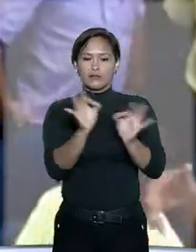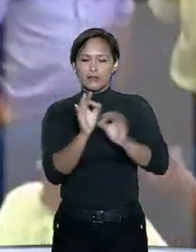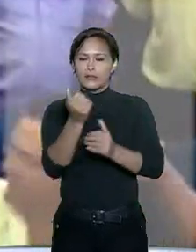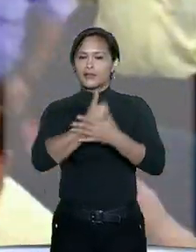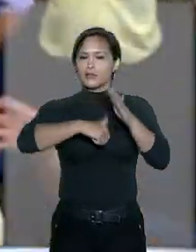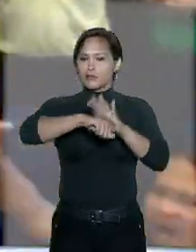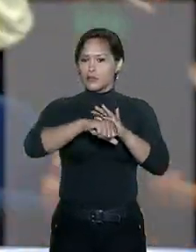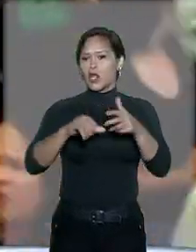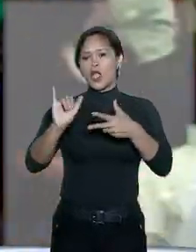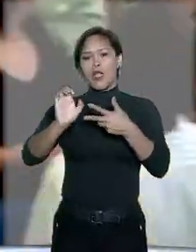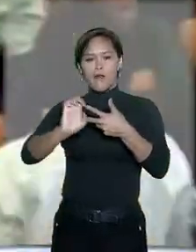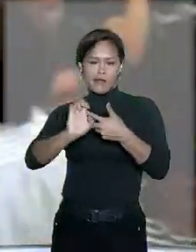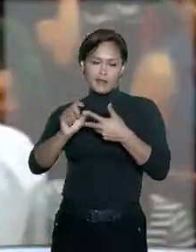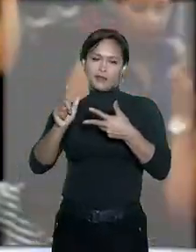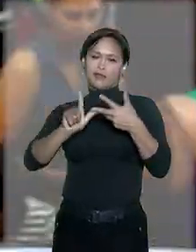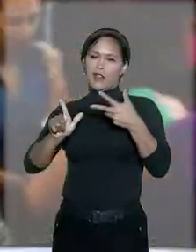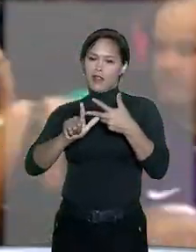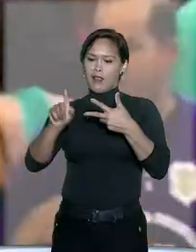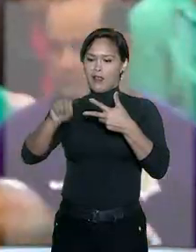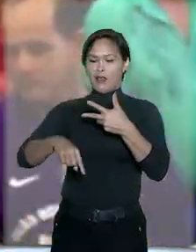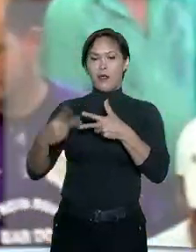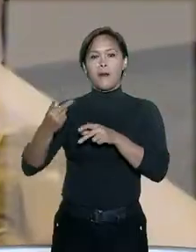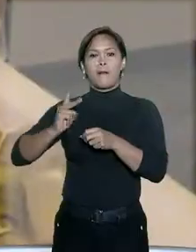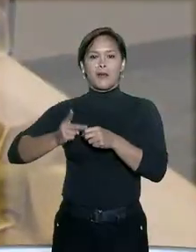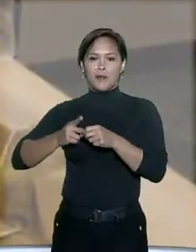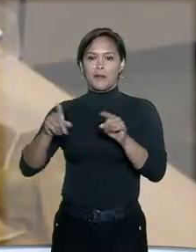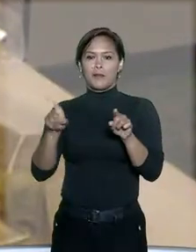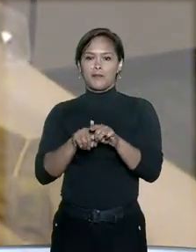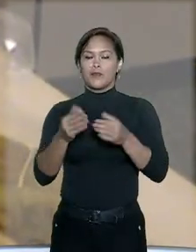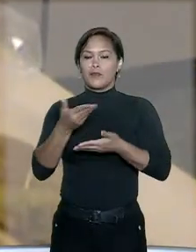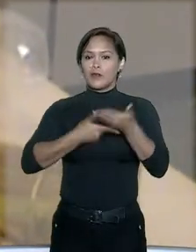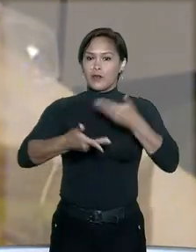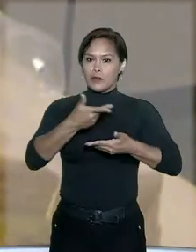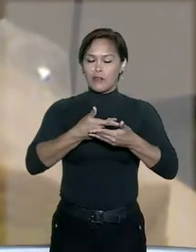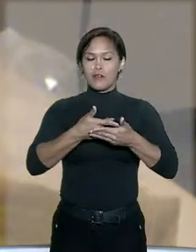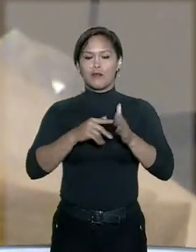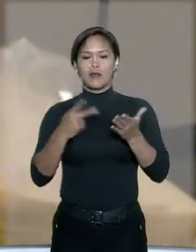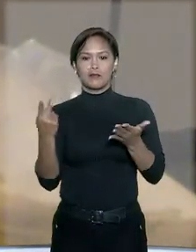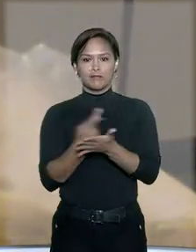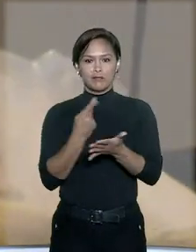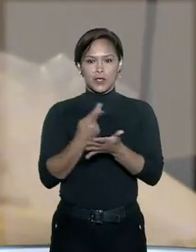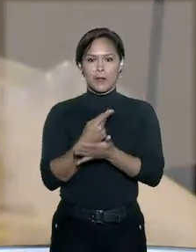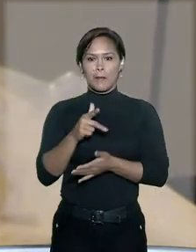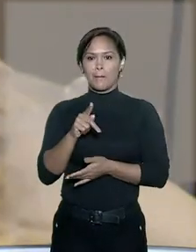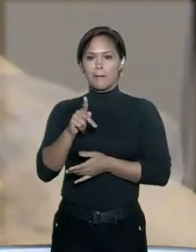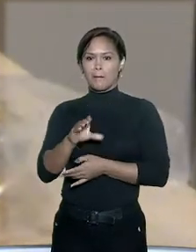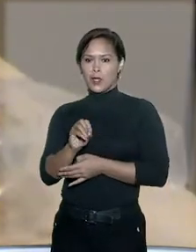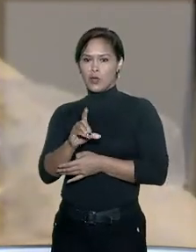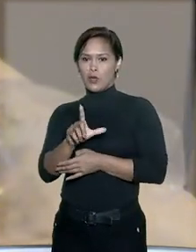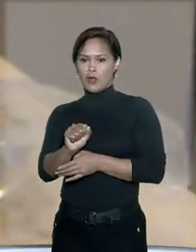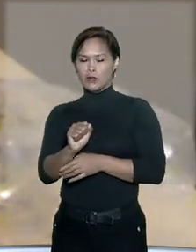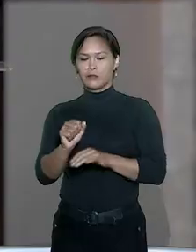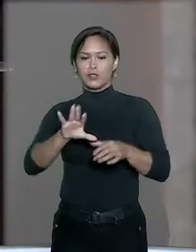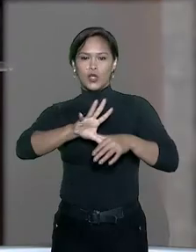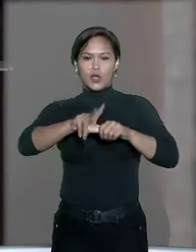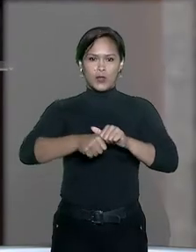poderes executivo e legislativo do município, com envolvimento em delitos de peculato e corrupção passiva. Para o ministro